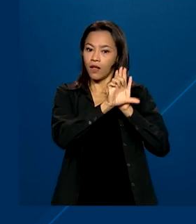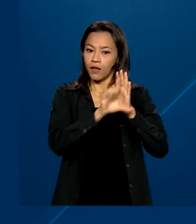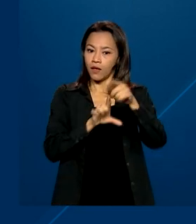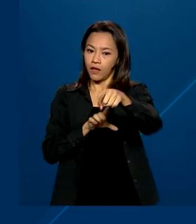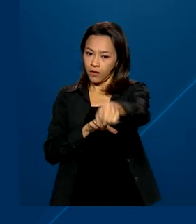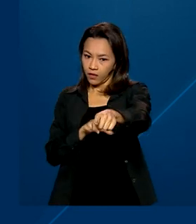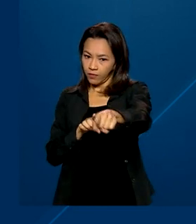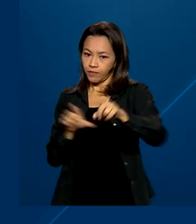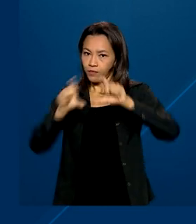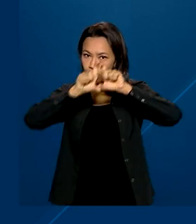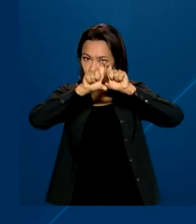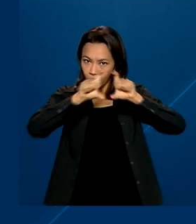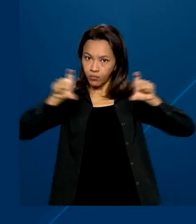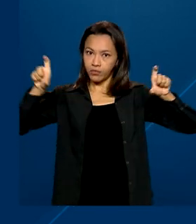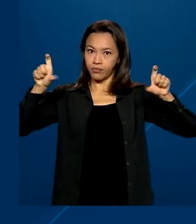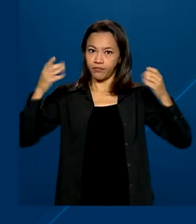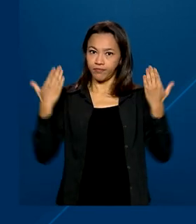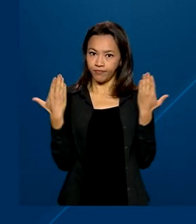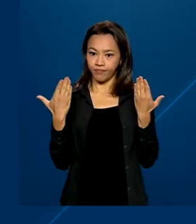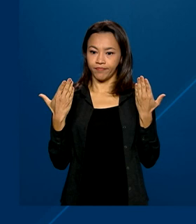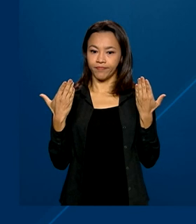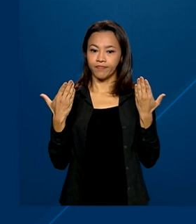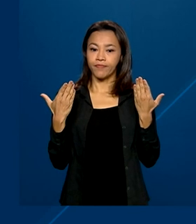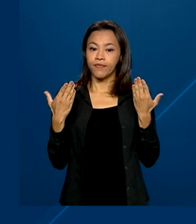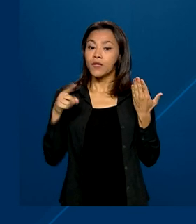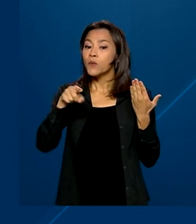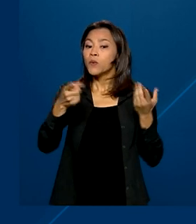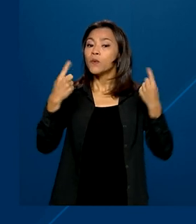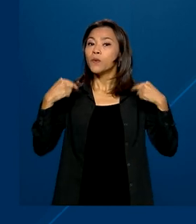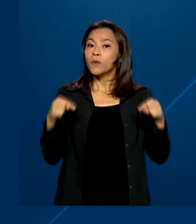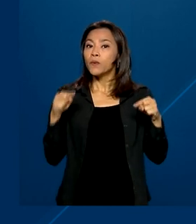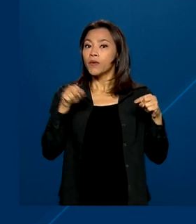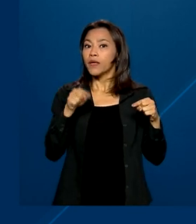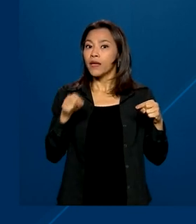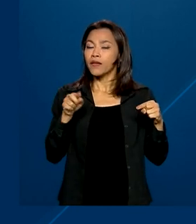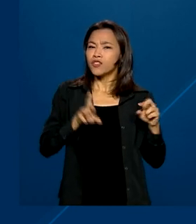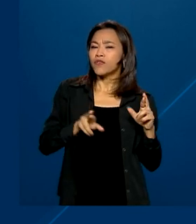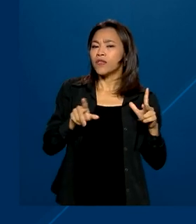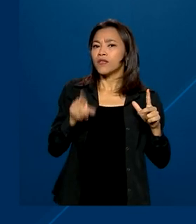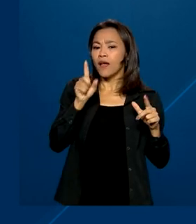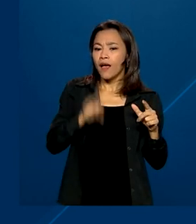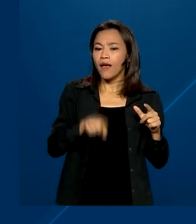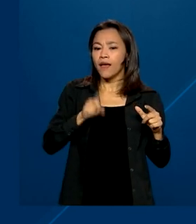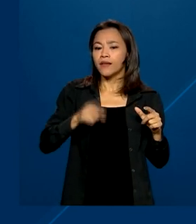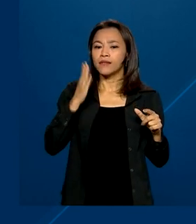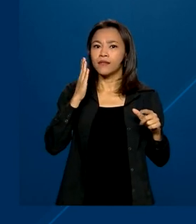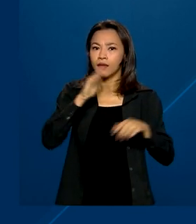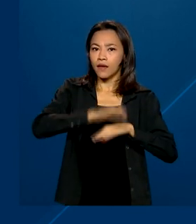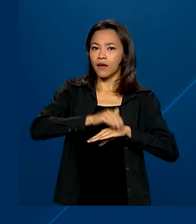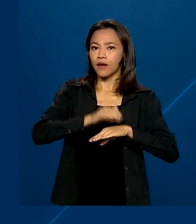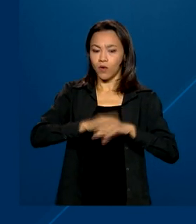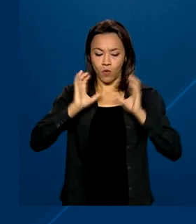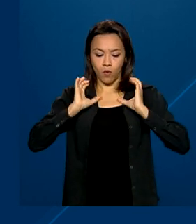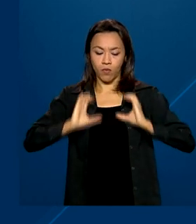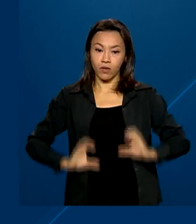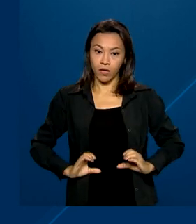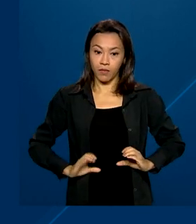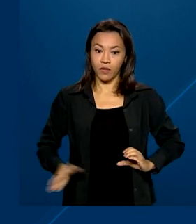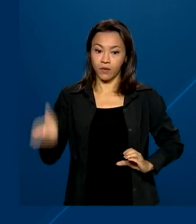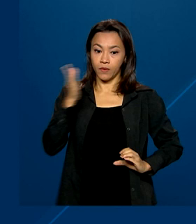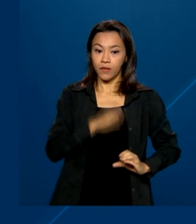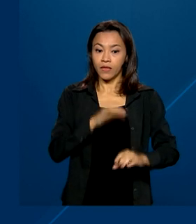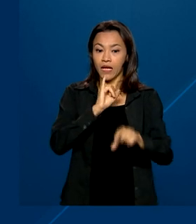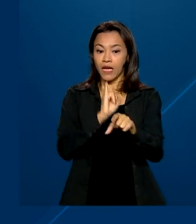de injúria racial ou racismo. O que diferencia os crimes é o direcionamento da conduta. Enquanto que na injúria